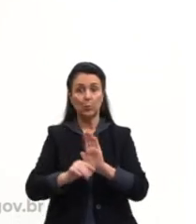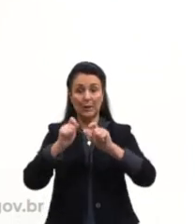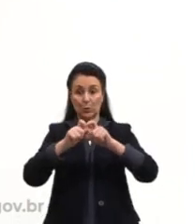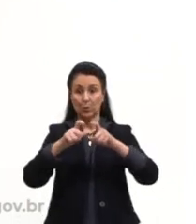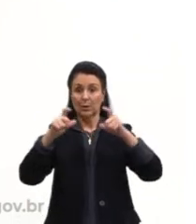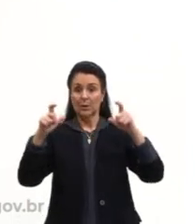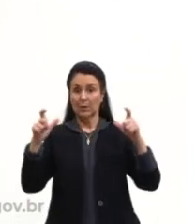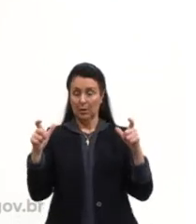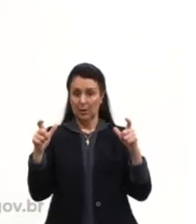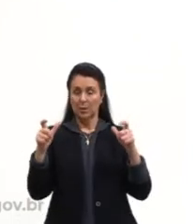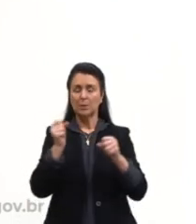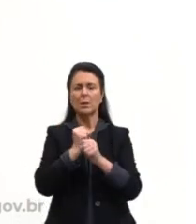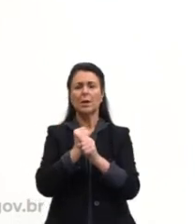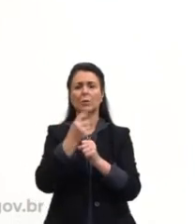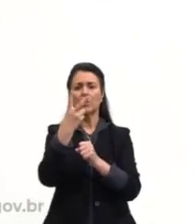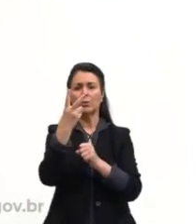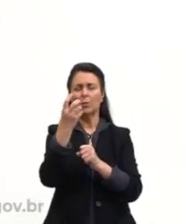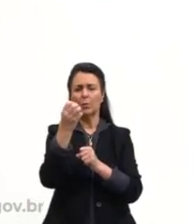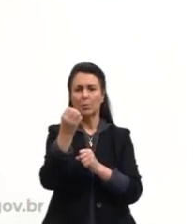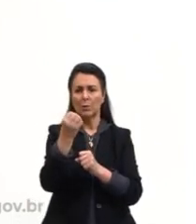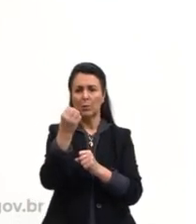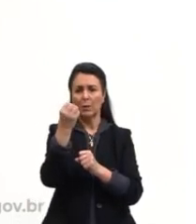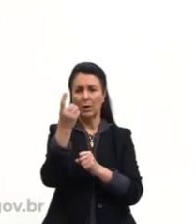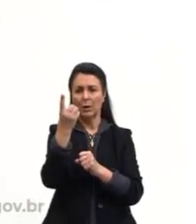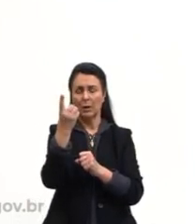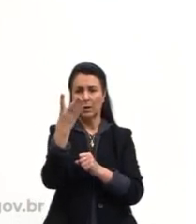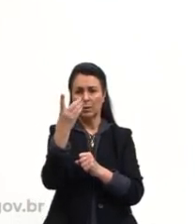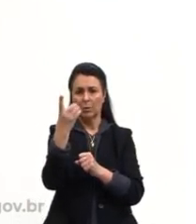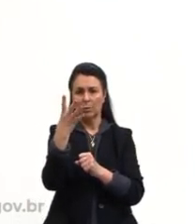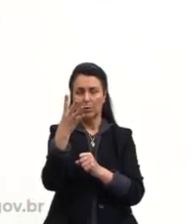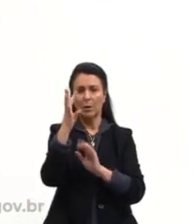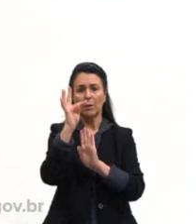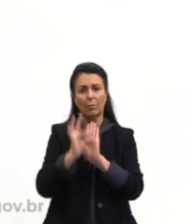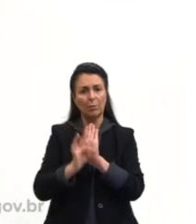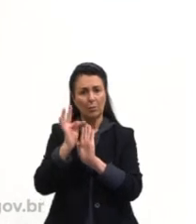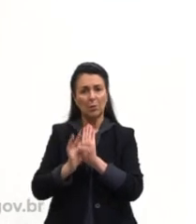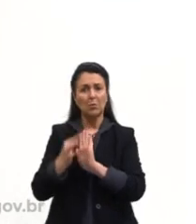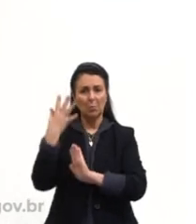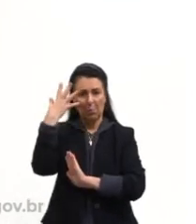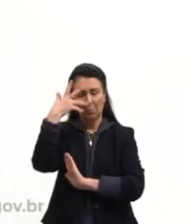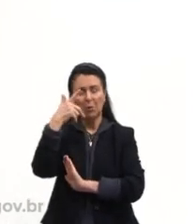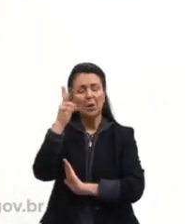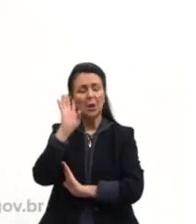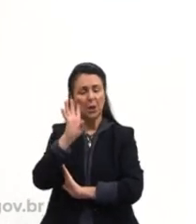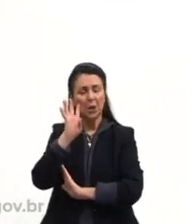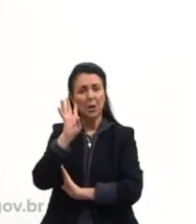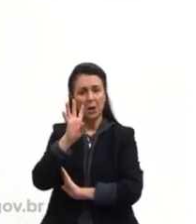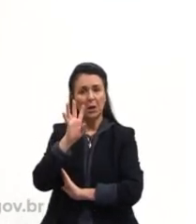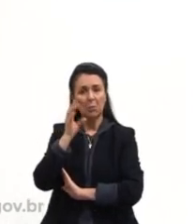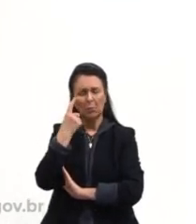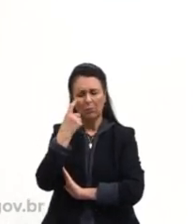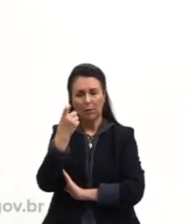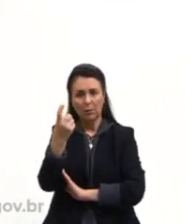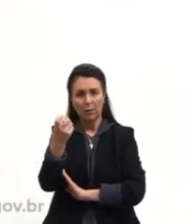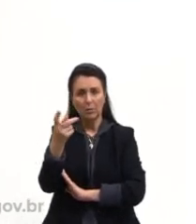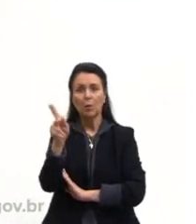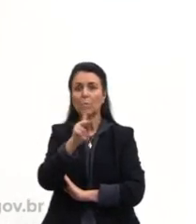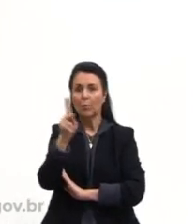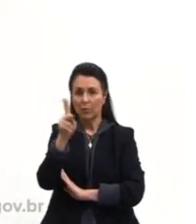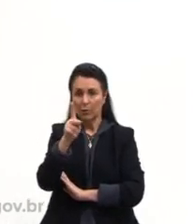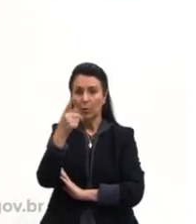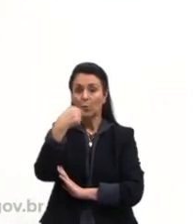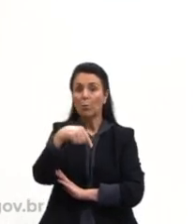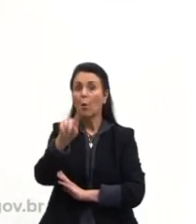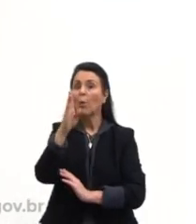da, de 2014. Esse texto aqui é super bonito, muito interessante. Eu vou retomar ele numa